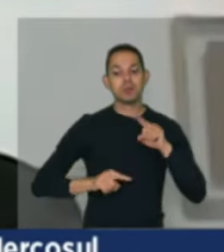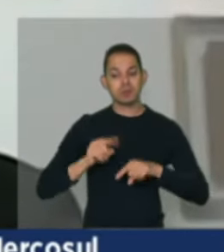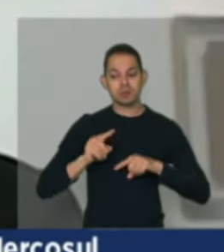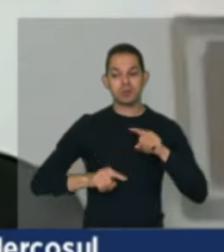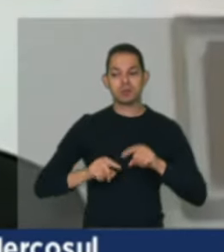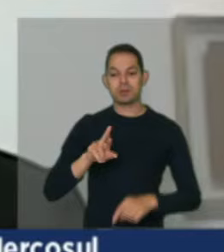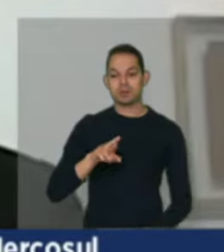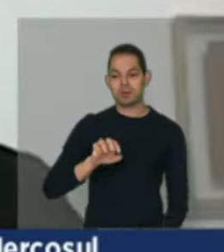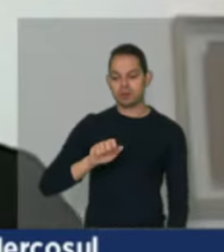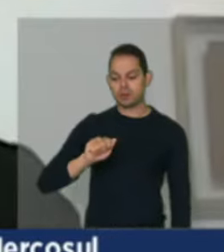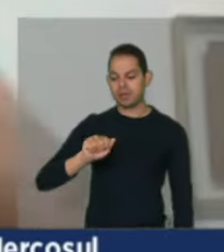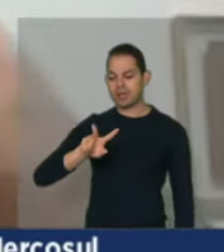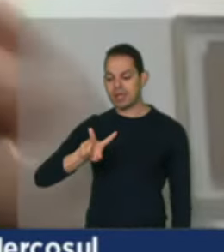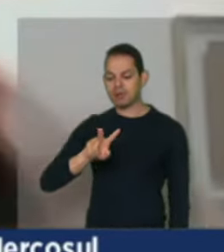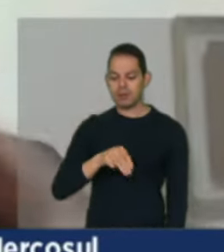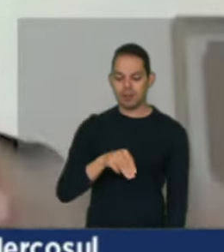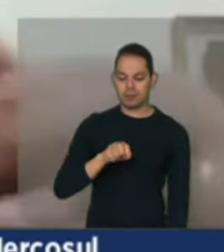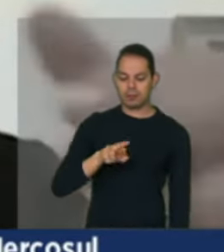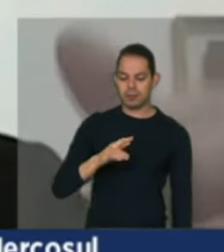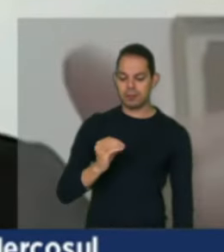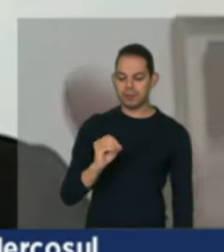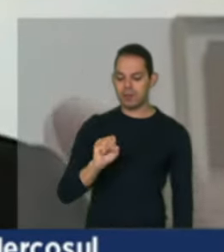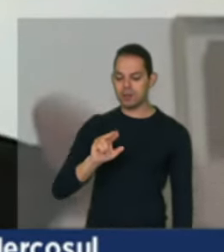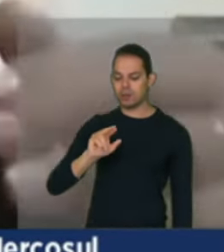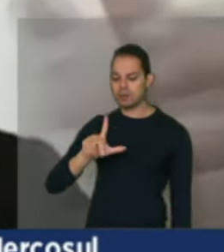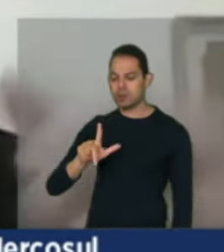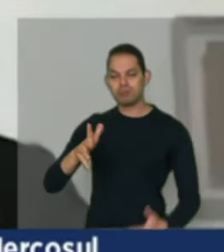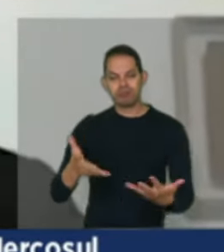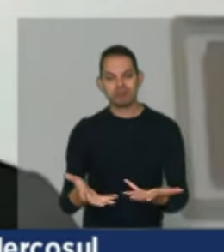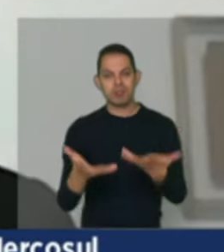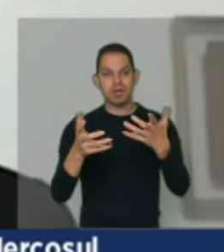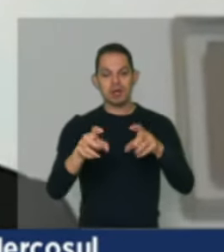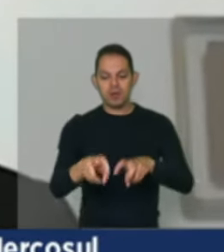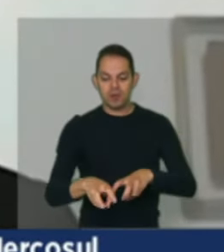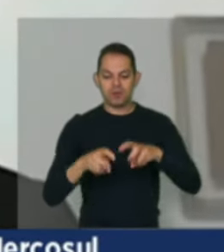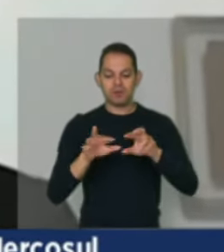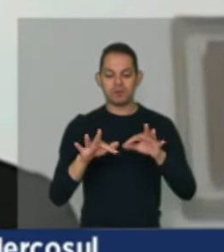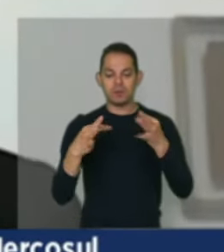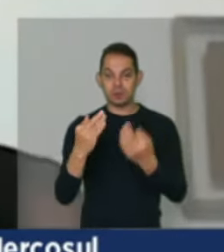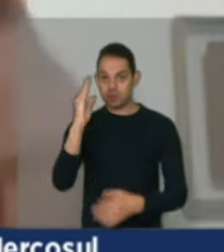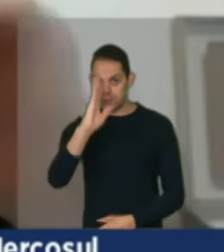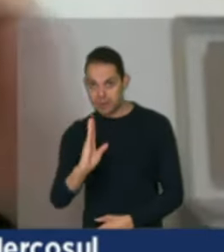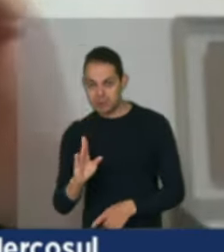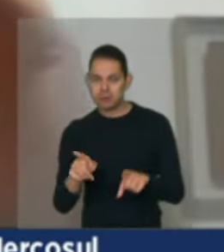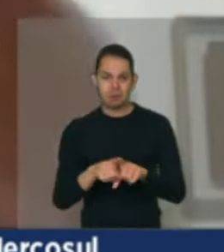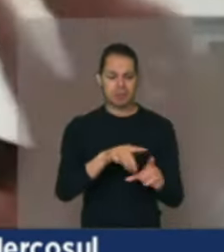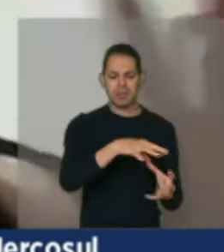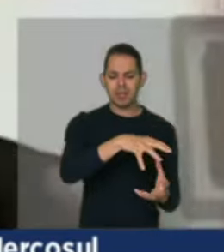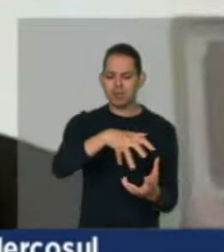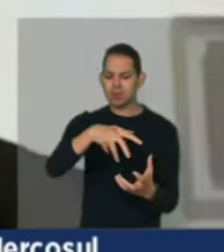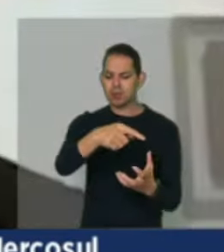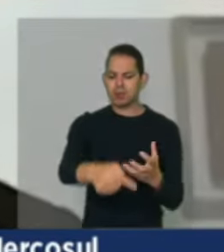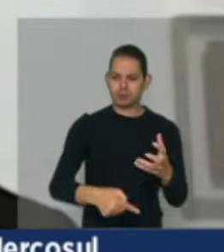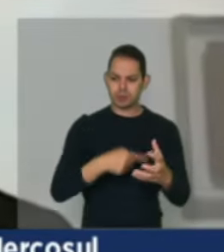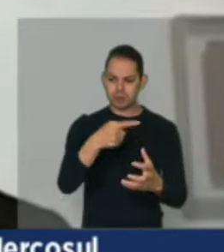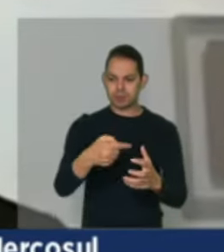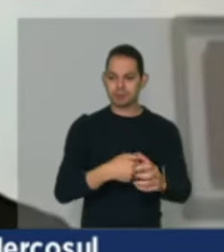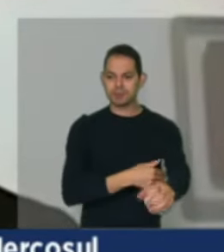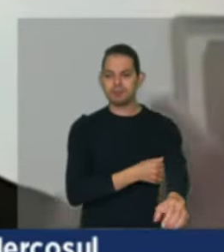Mercosul para fortalecer a agricultura familiar no Brasil e no mundo. E, para terminar,